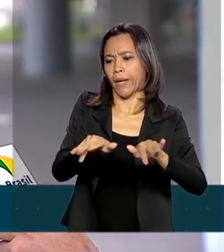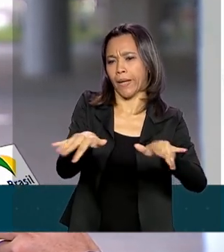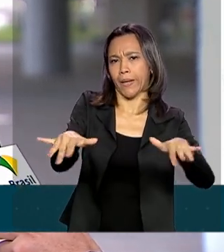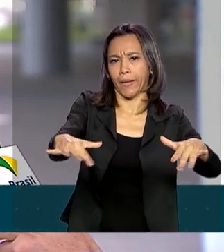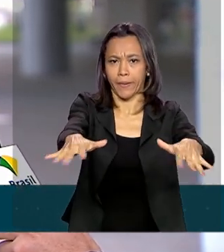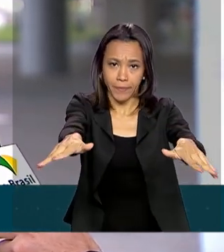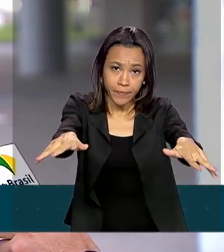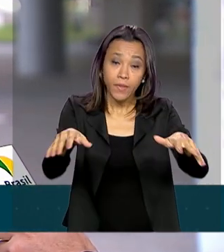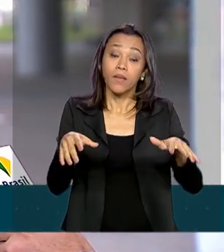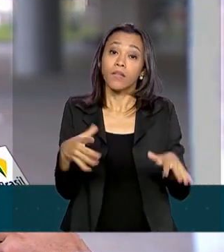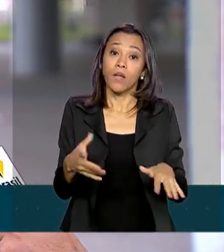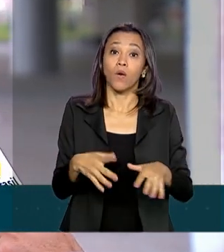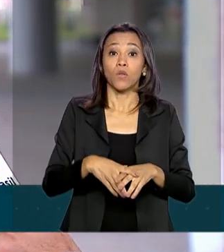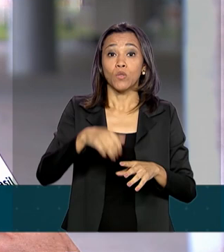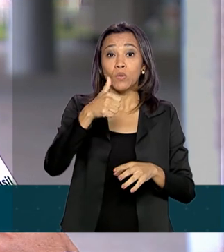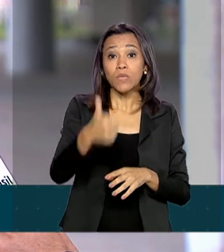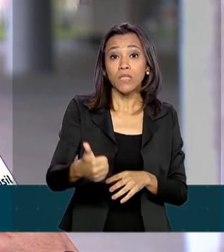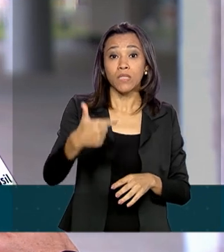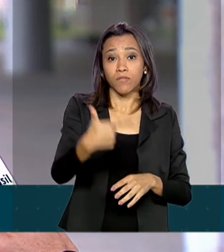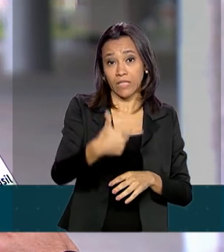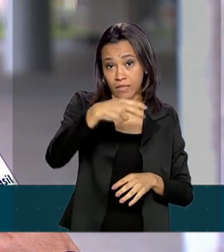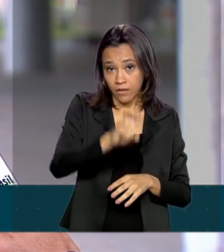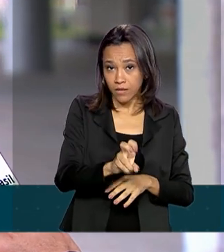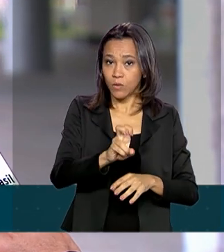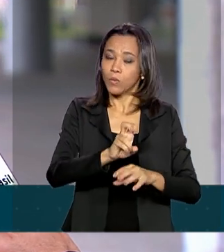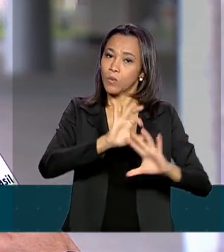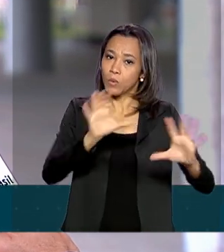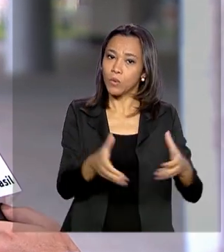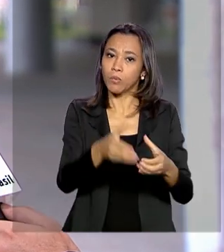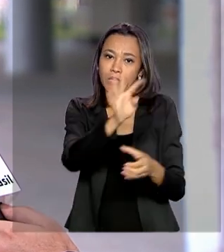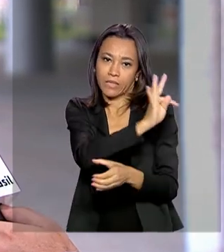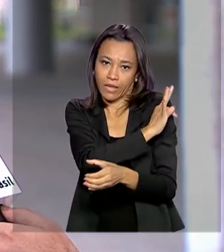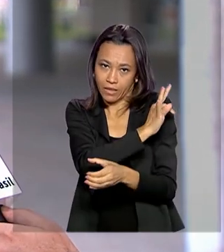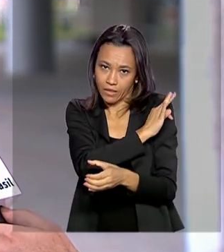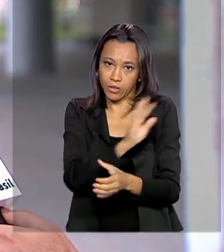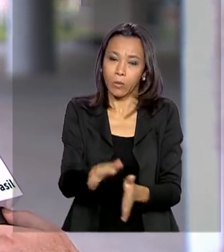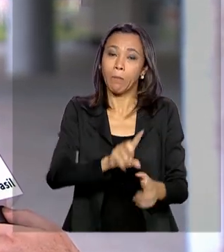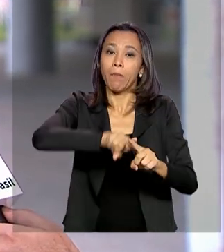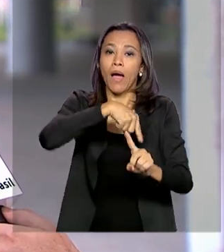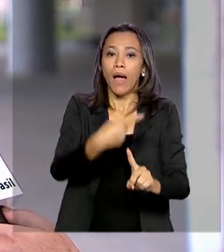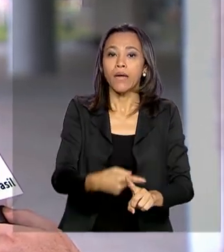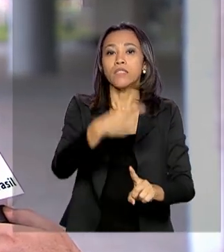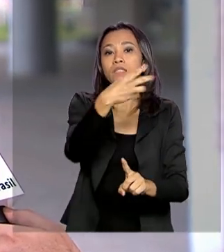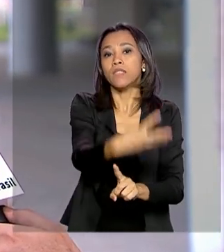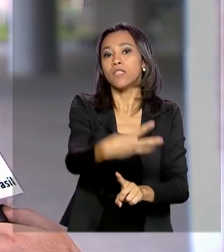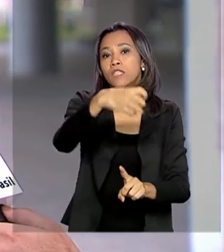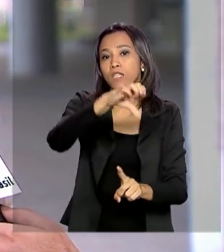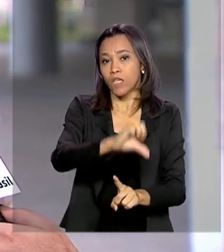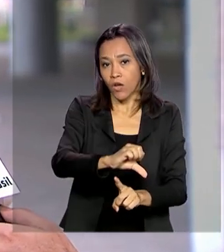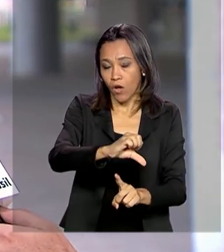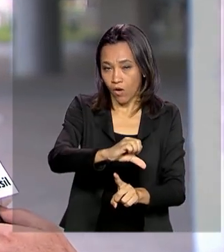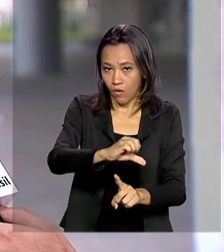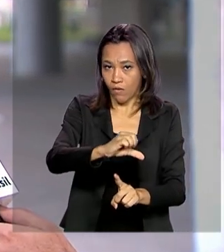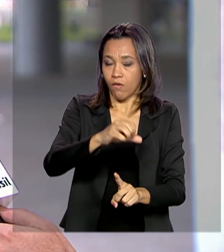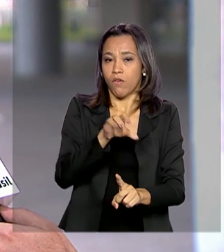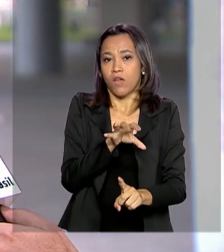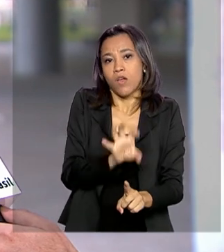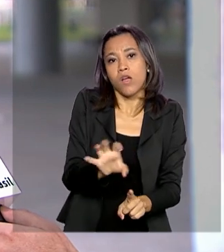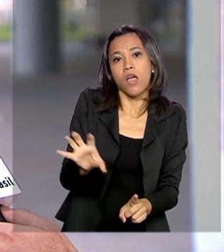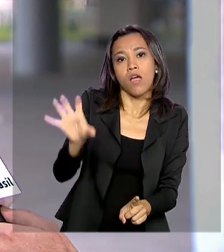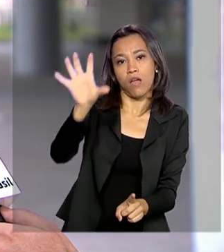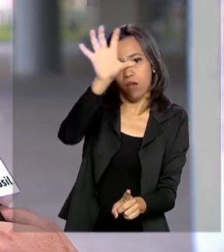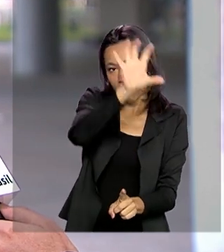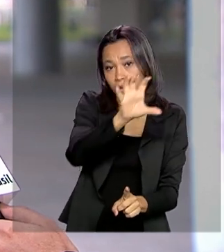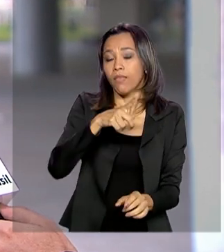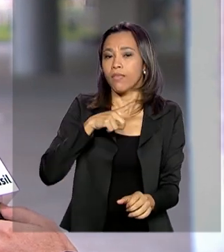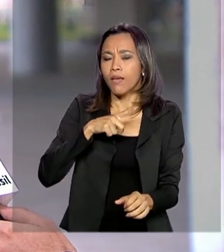suas 225 coordenações técnicas locais, mais as 39 coordenações regionais, tem disseminado